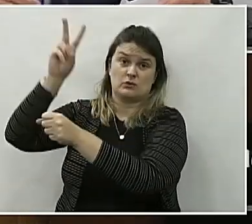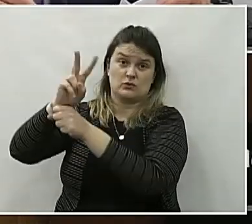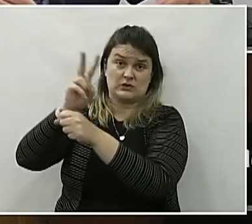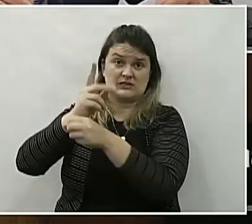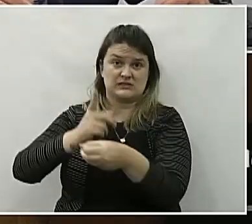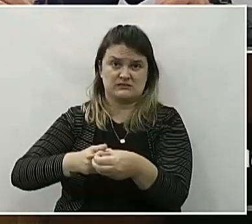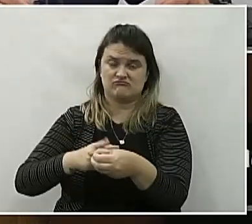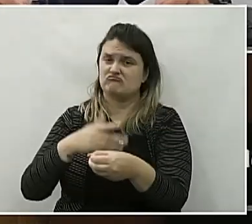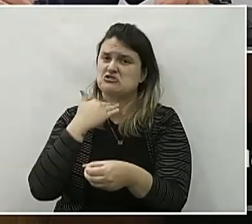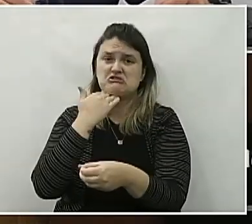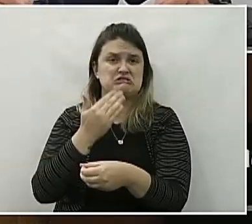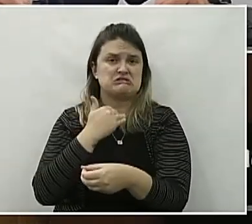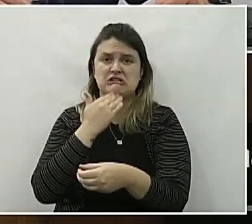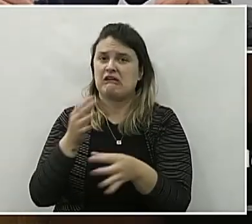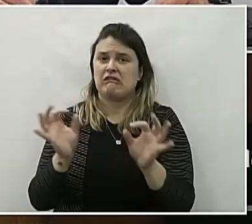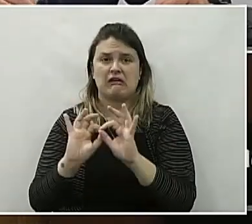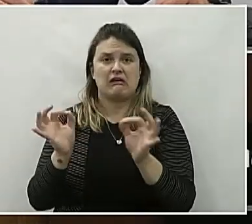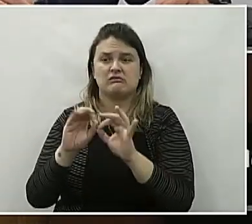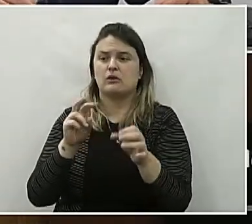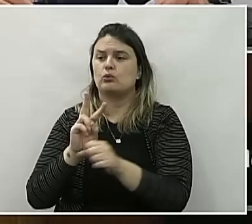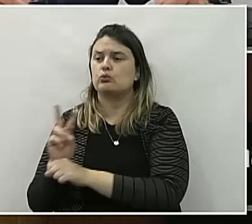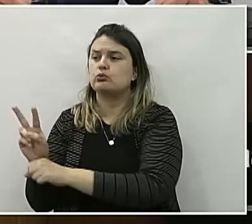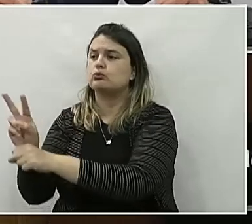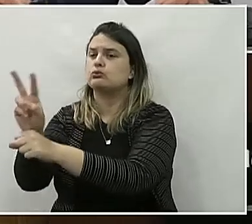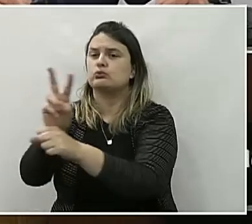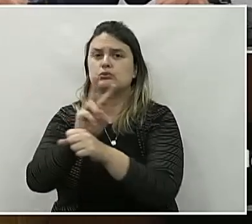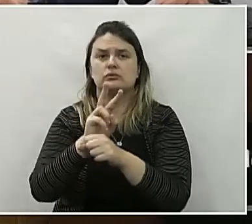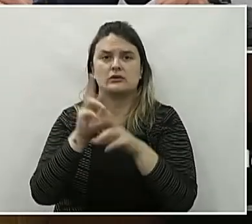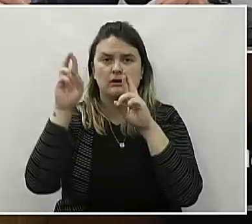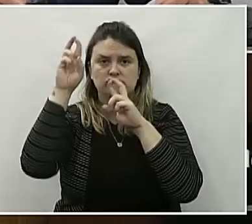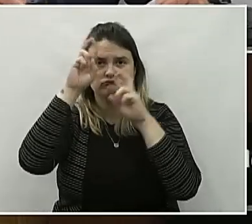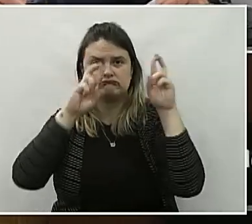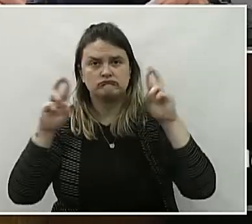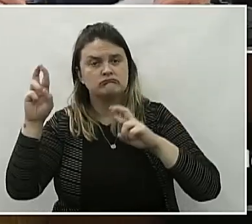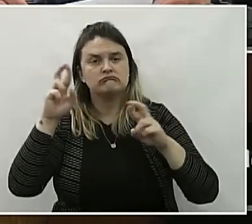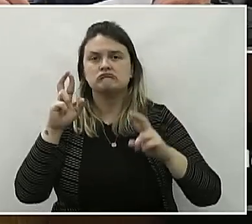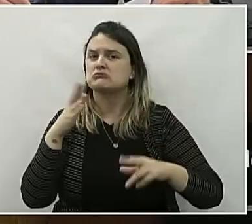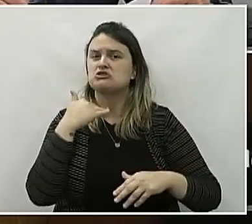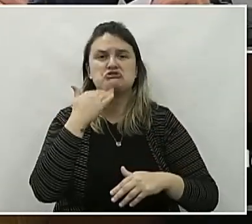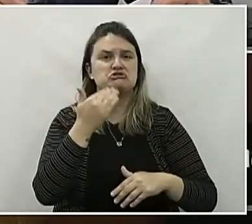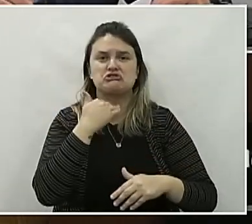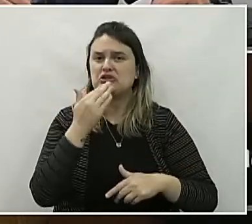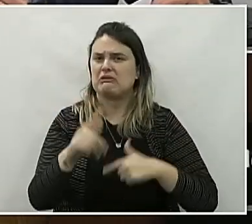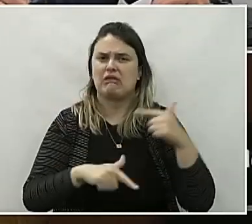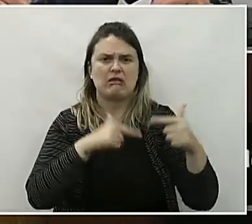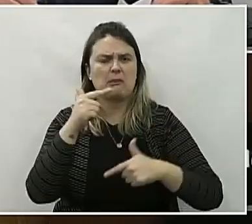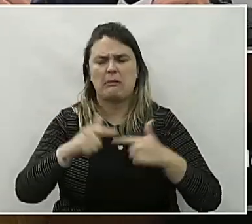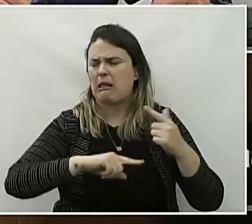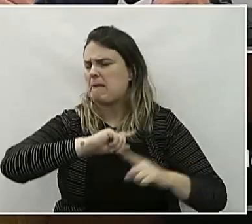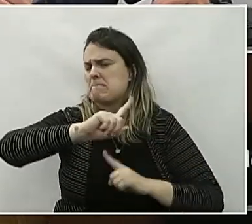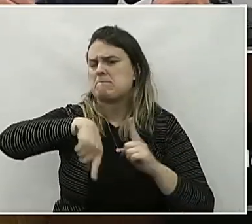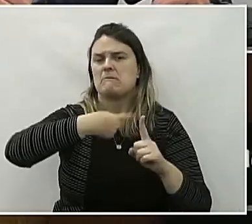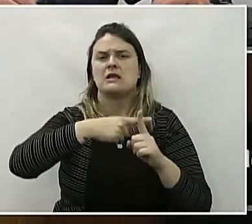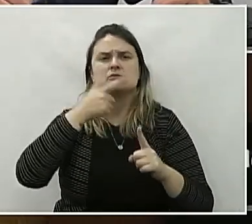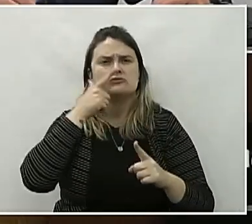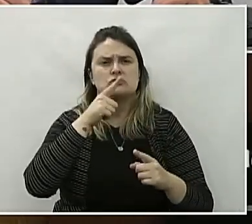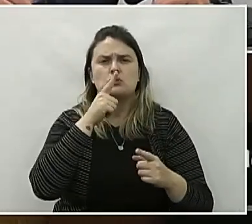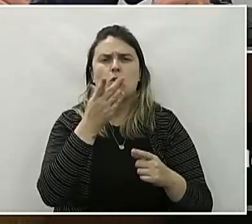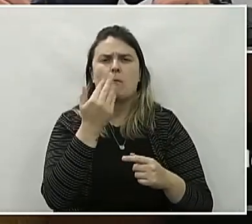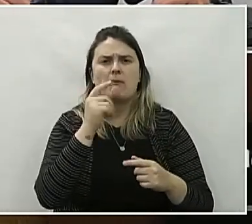cidade, não adianta nada os guardares e ficarem vigiando. Não adianta trabalhar demais para ganhar o pão,